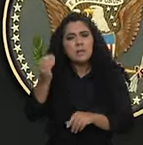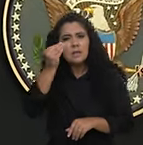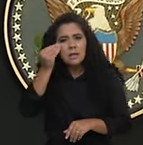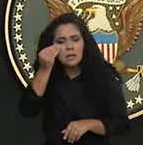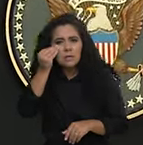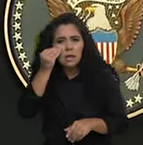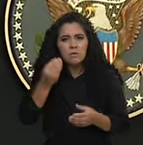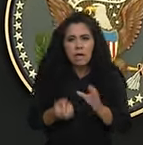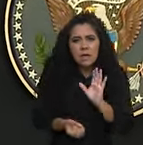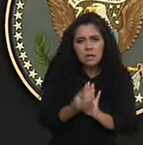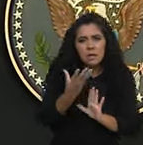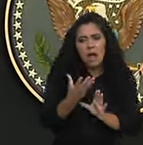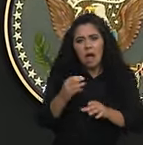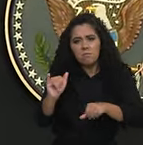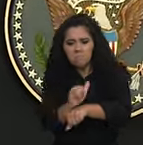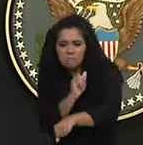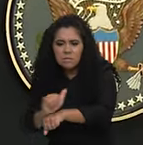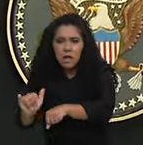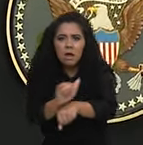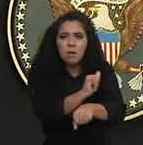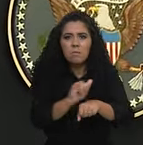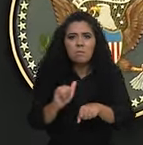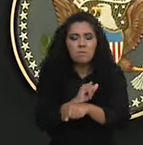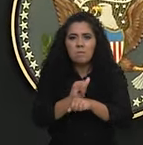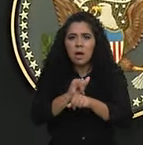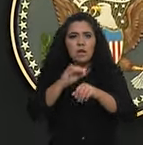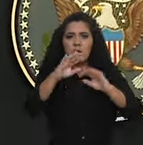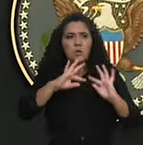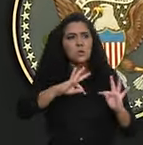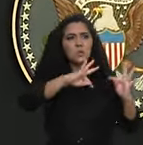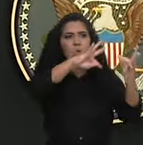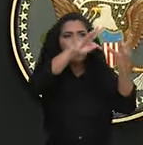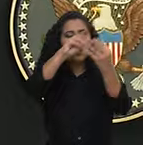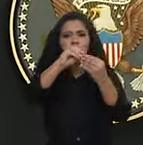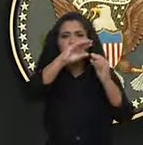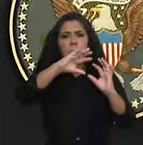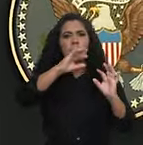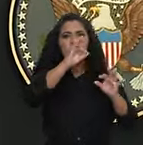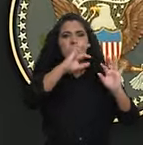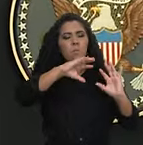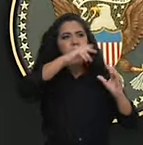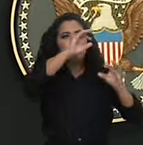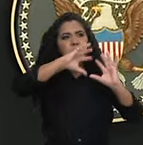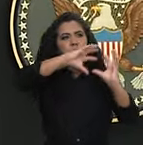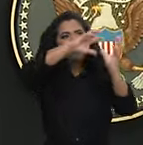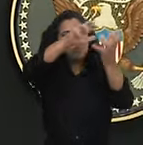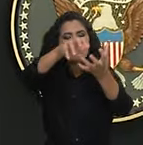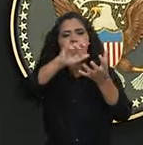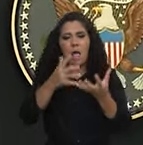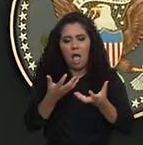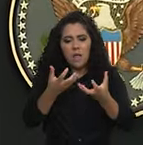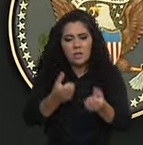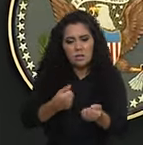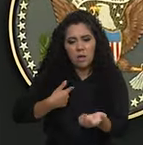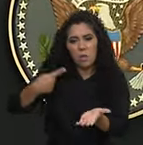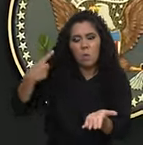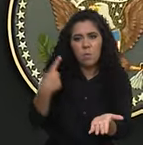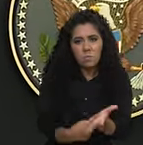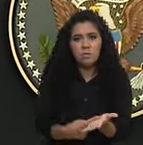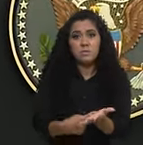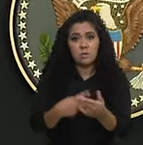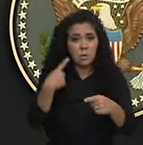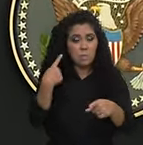condições para que todos os governantes do mundo aceitem um protocolo como esse que estamos assinando aqui, porque